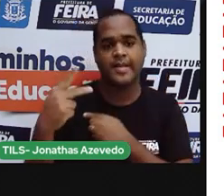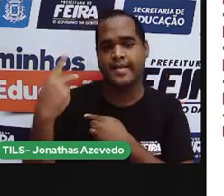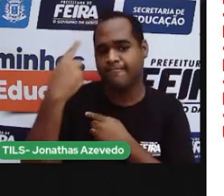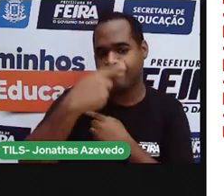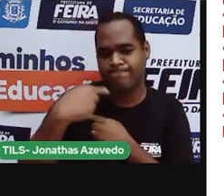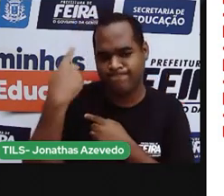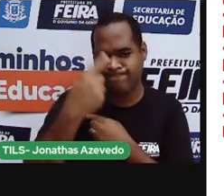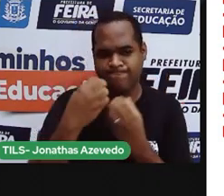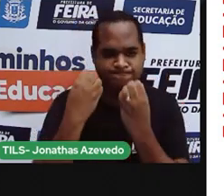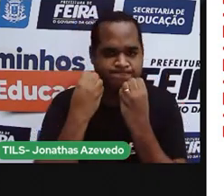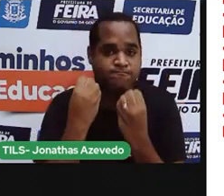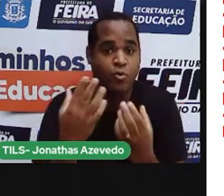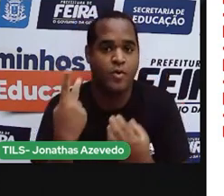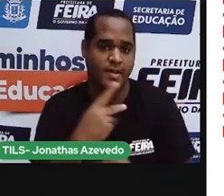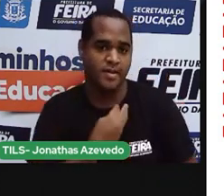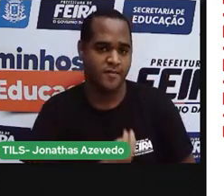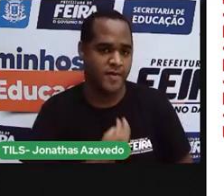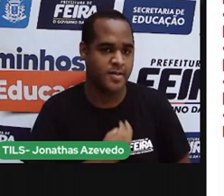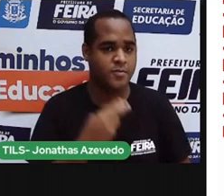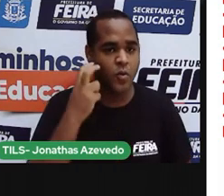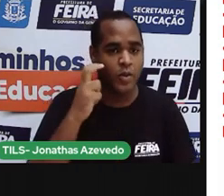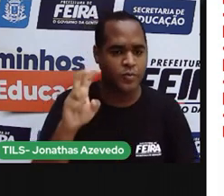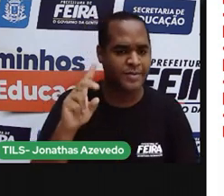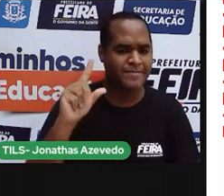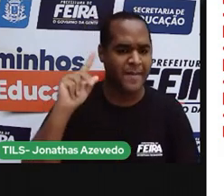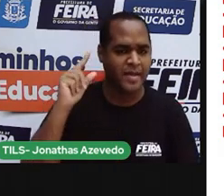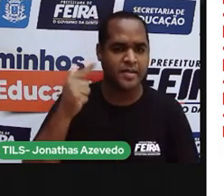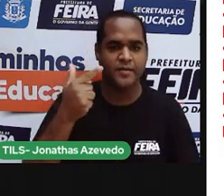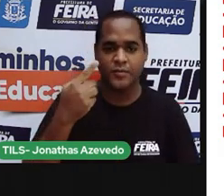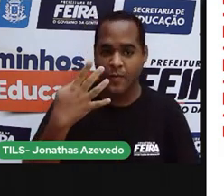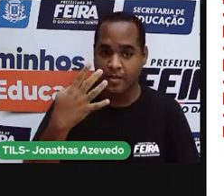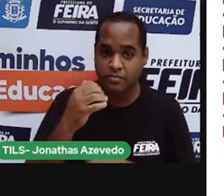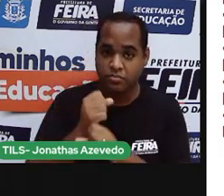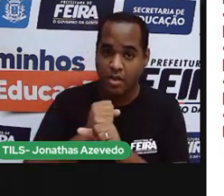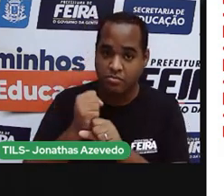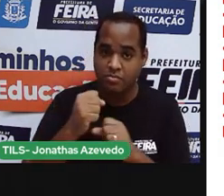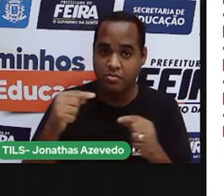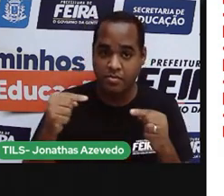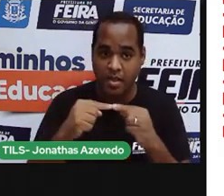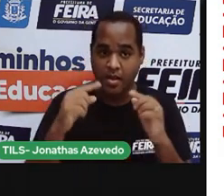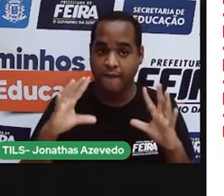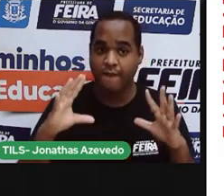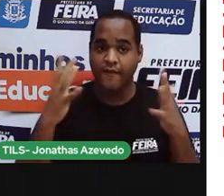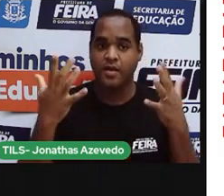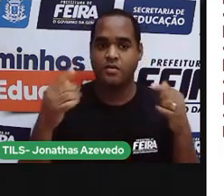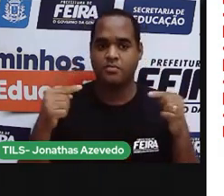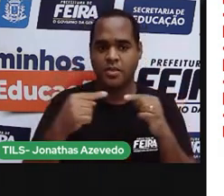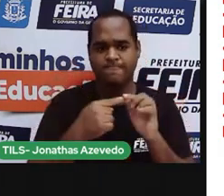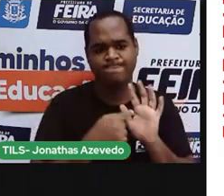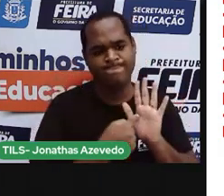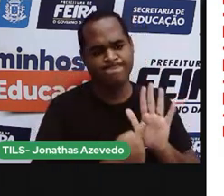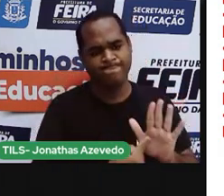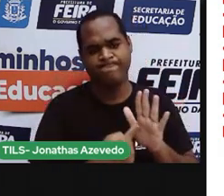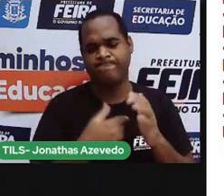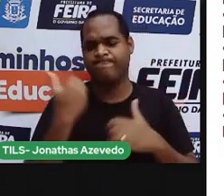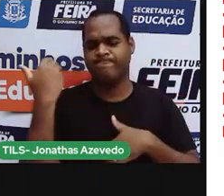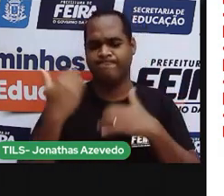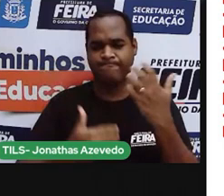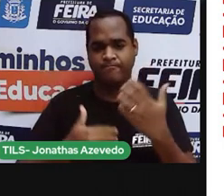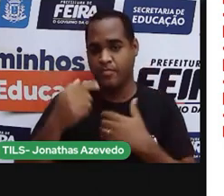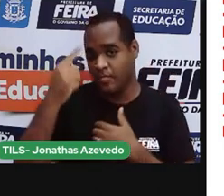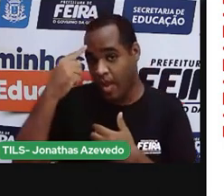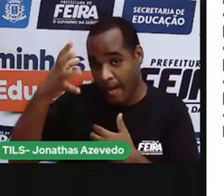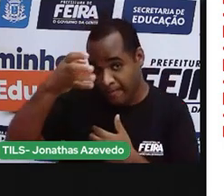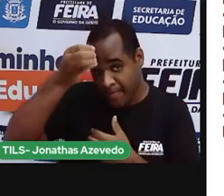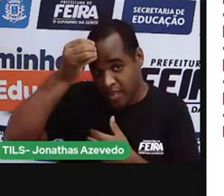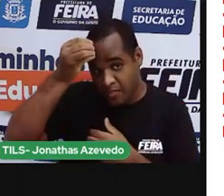do sertão. Há 24 anos, a festa mostra a tradição, a memória